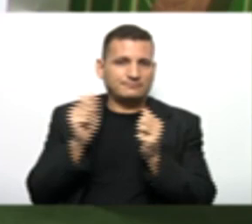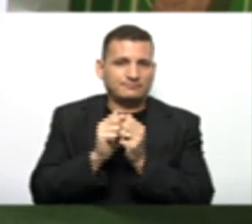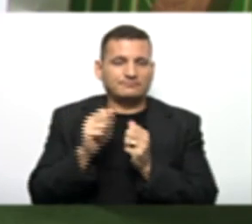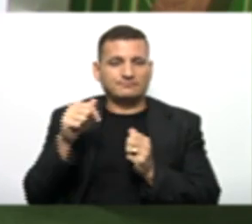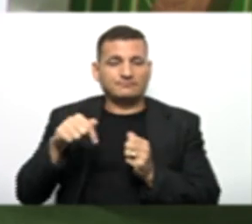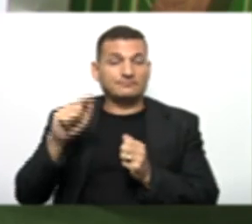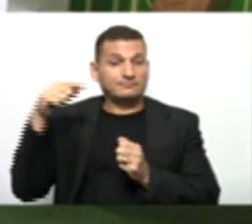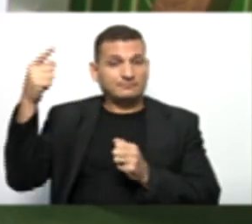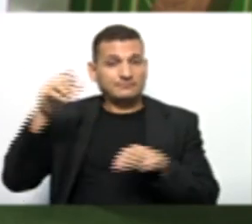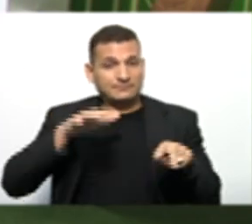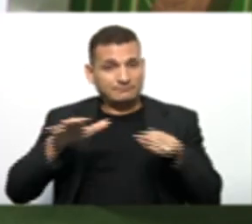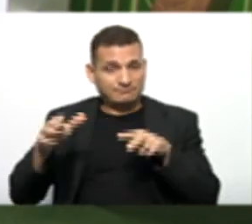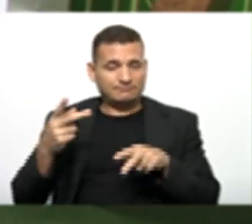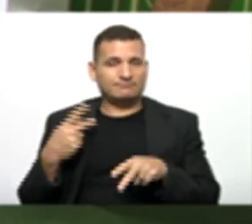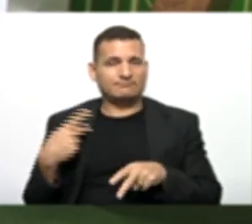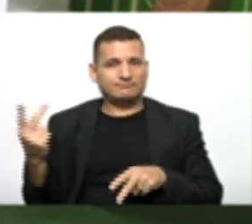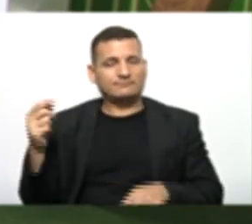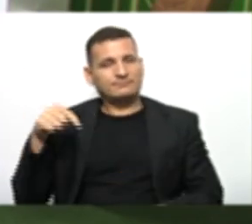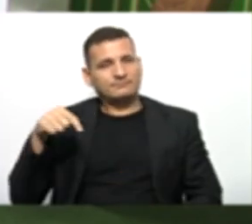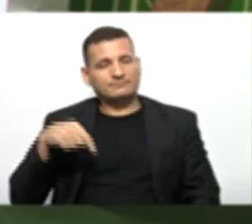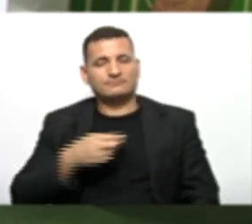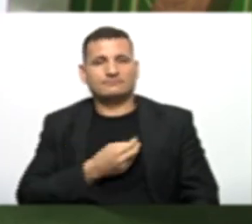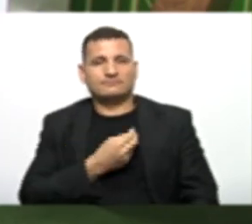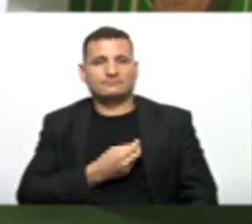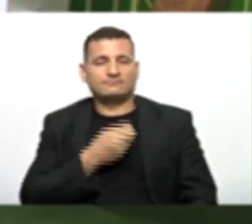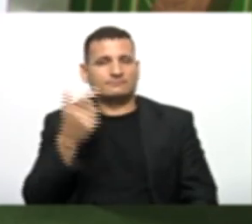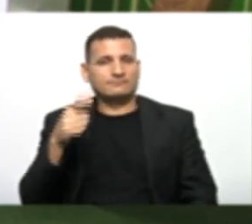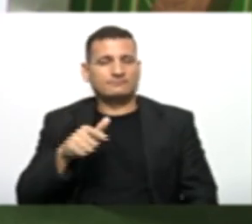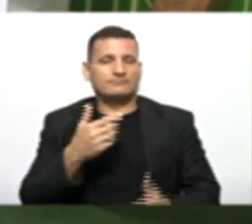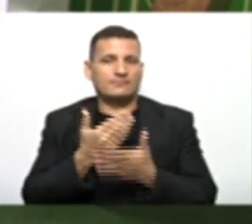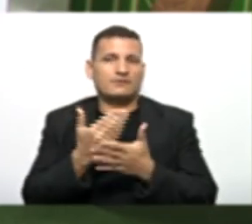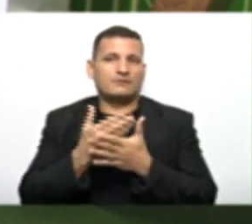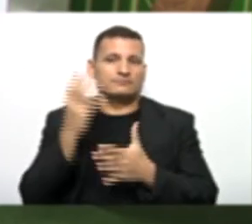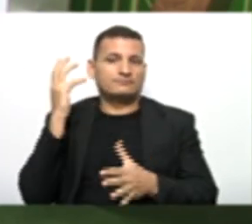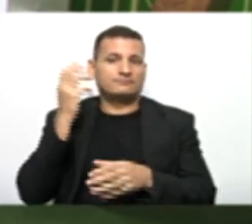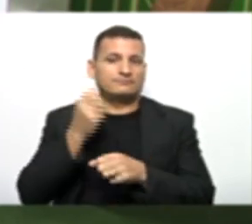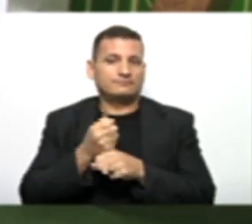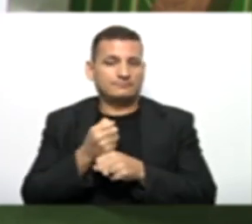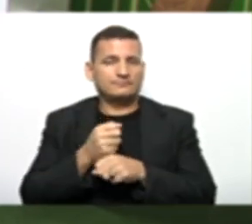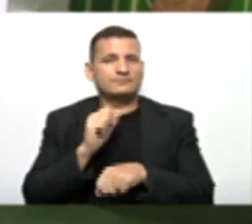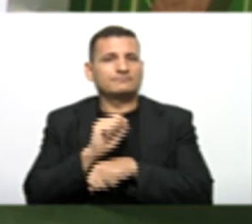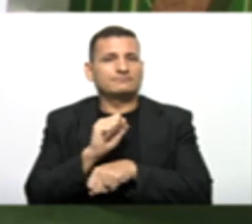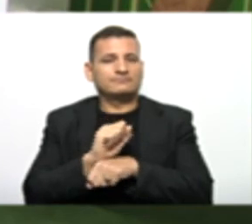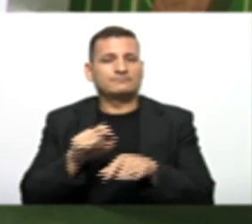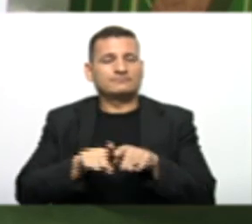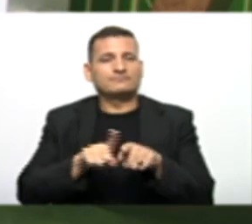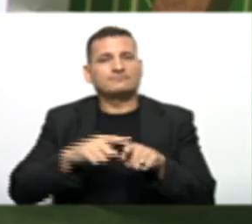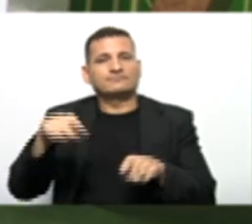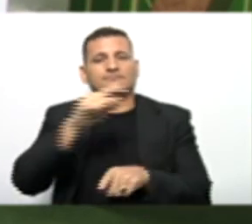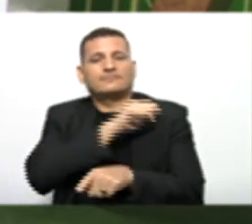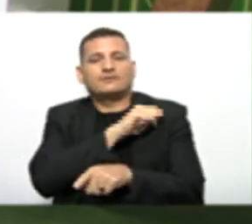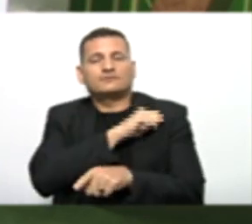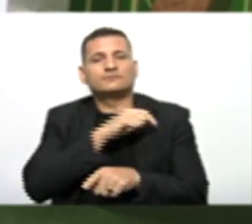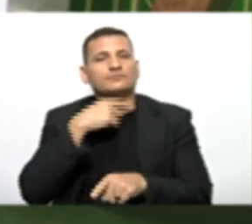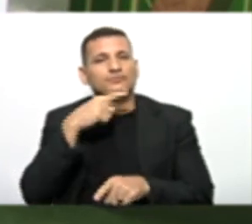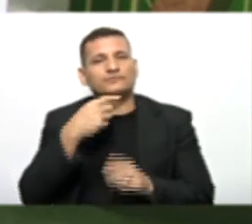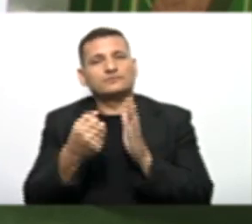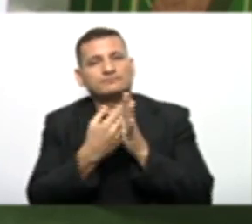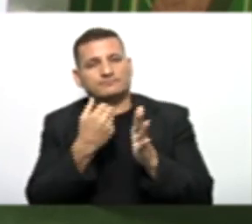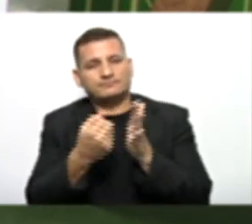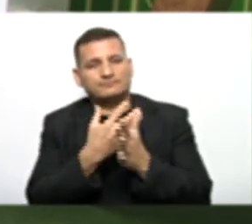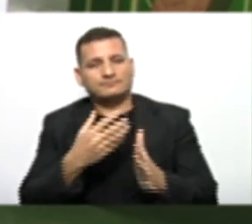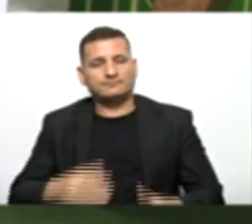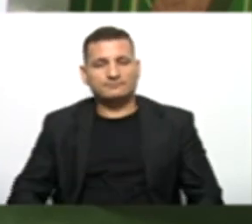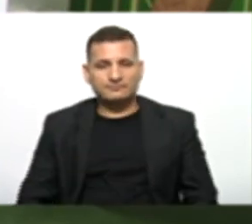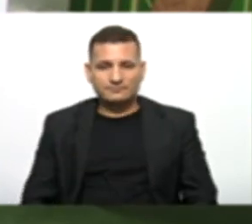Semana que vem Estamos aqui de novo Para a aula de revisão E vamos esperar Esse pessoal mandar As dúvidas para cá Tá ok? Quer dar uma palavrinha Final